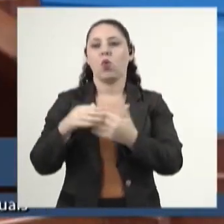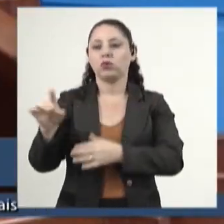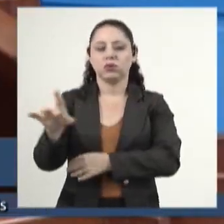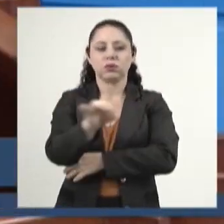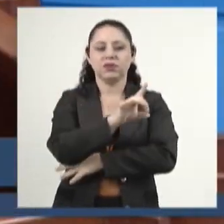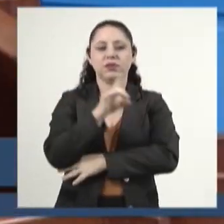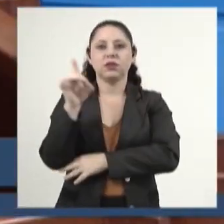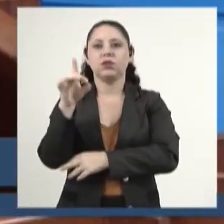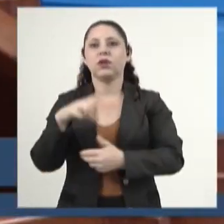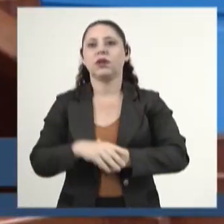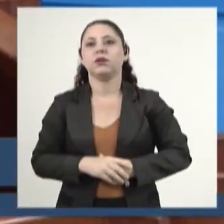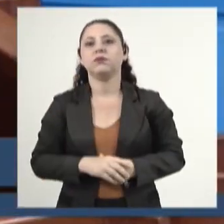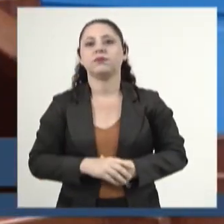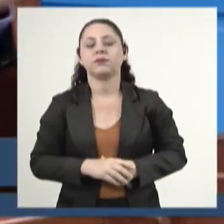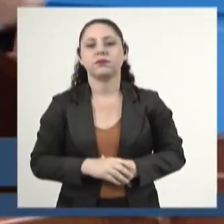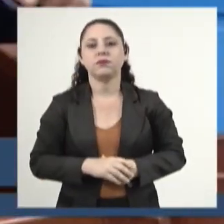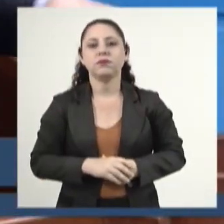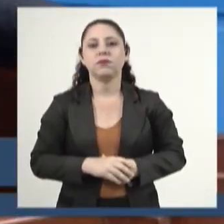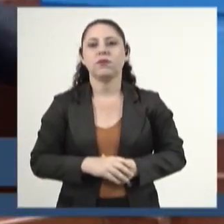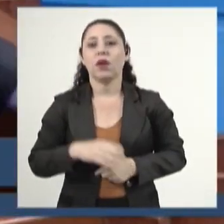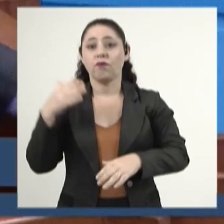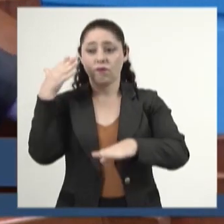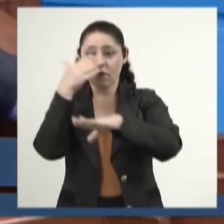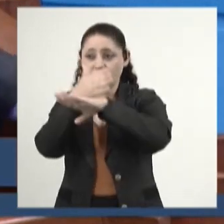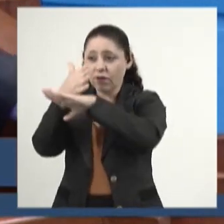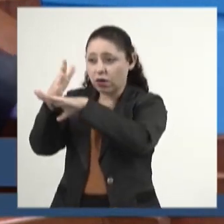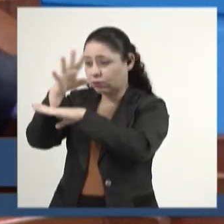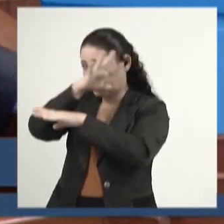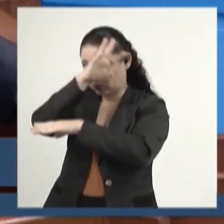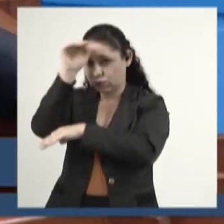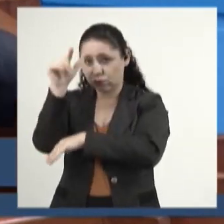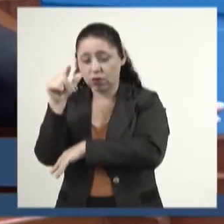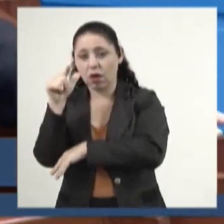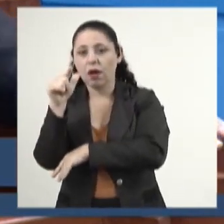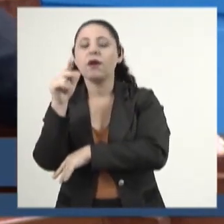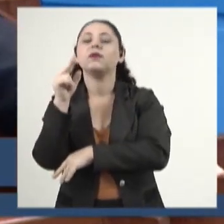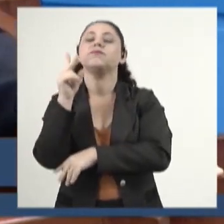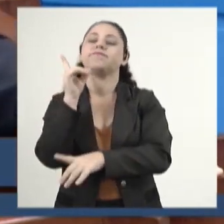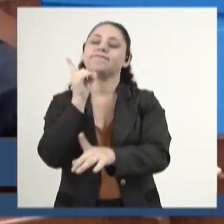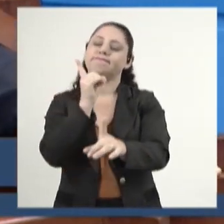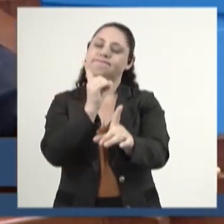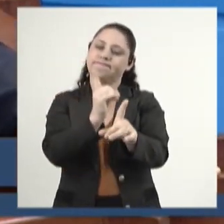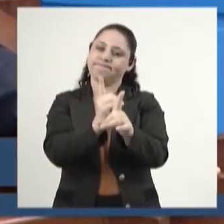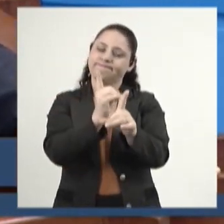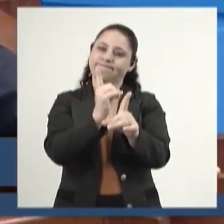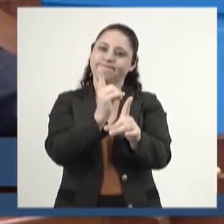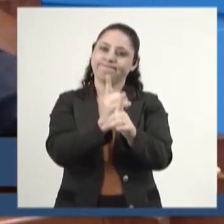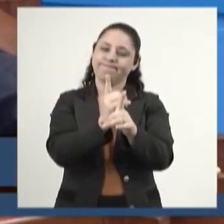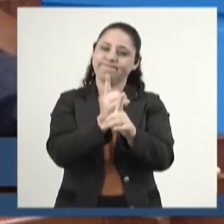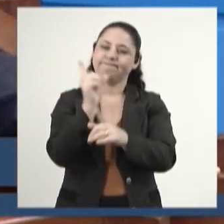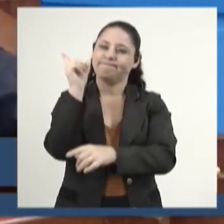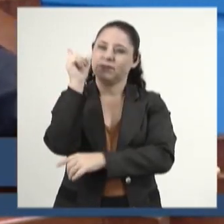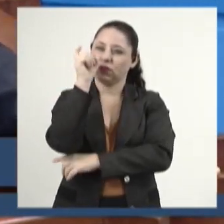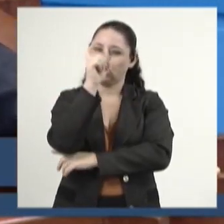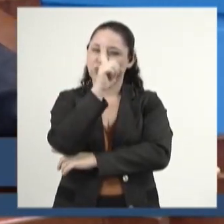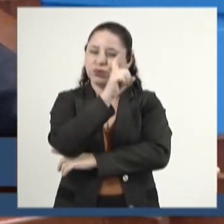que hoje percorre o Mato Grosso do Sul vai encontrar uma situação